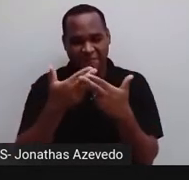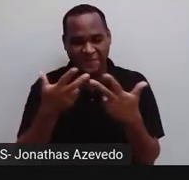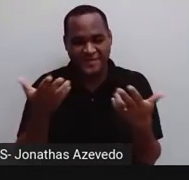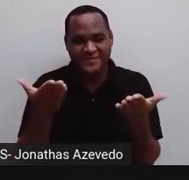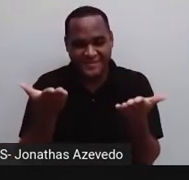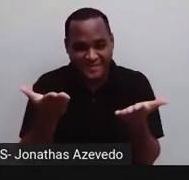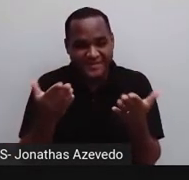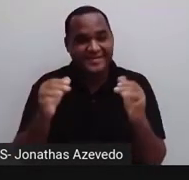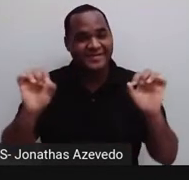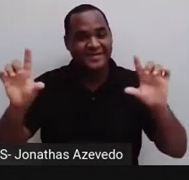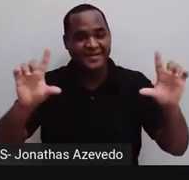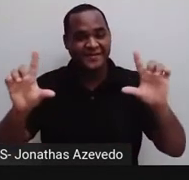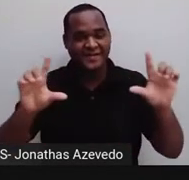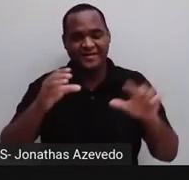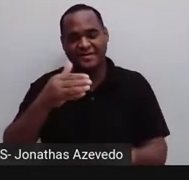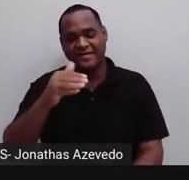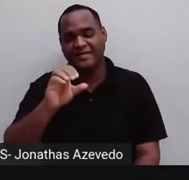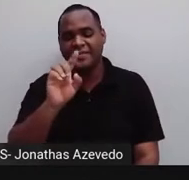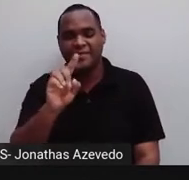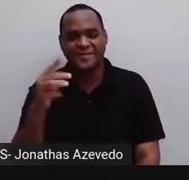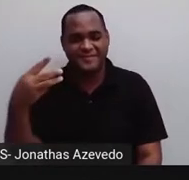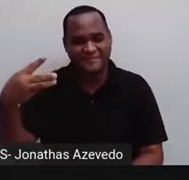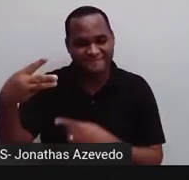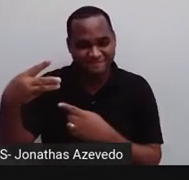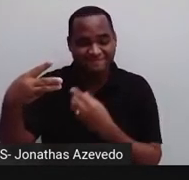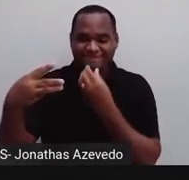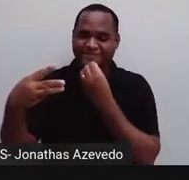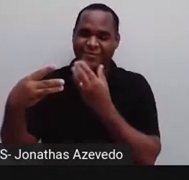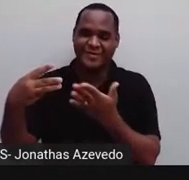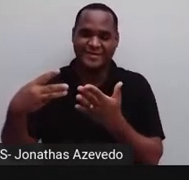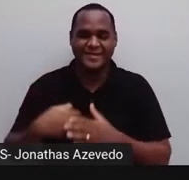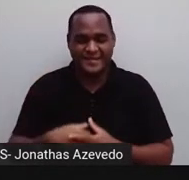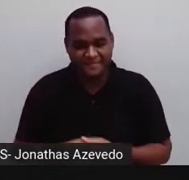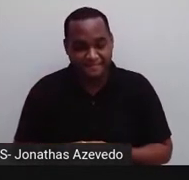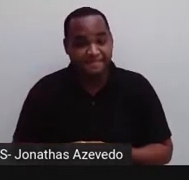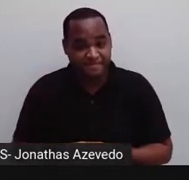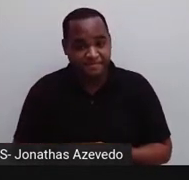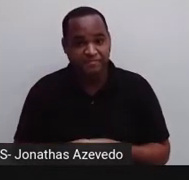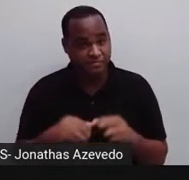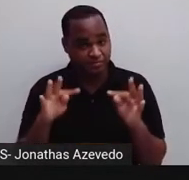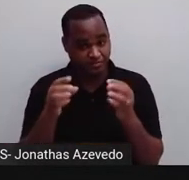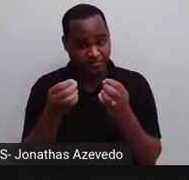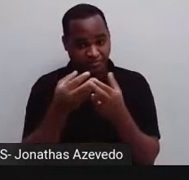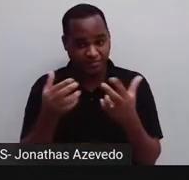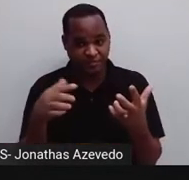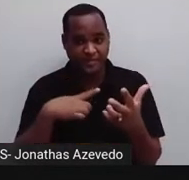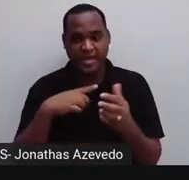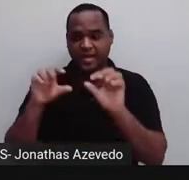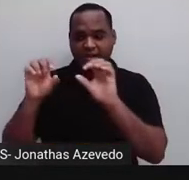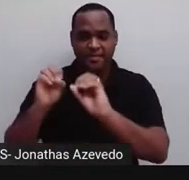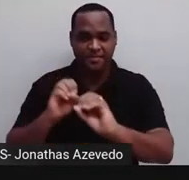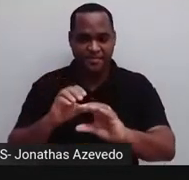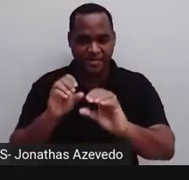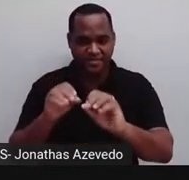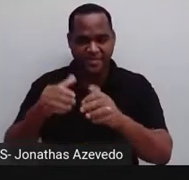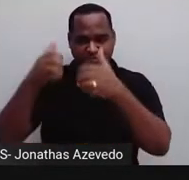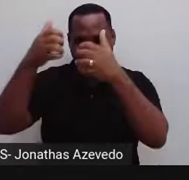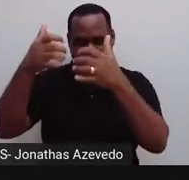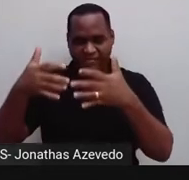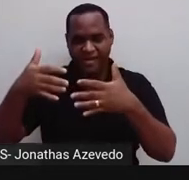TV, tá bom? No canal 10.3. E todas essas aulas estão